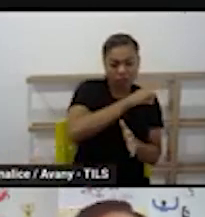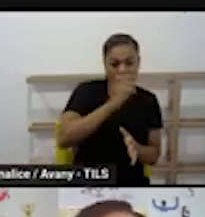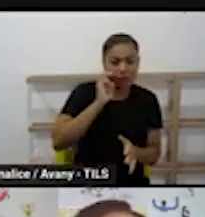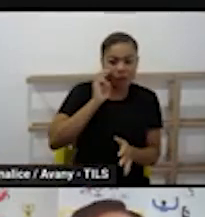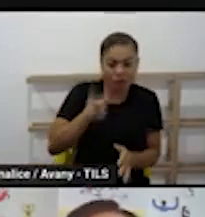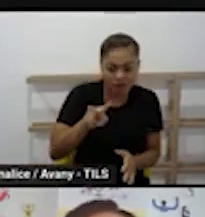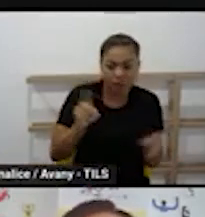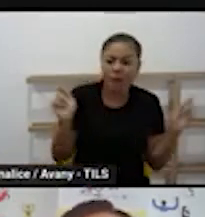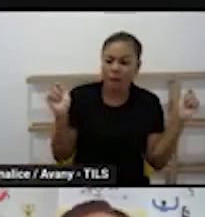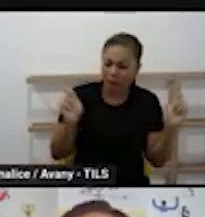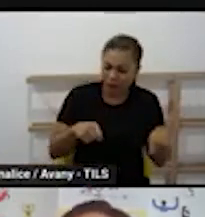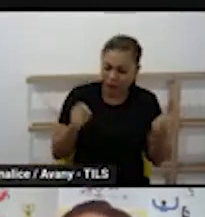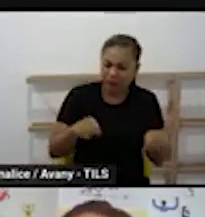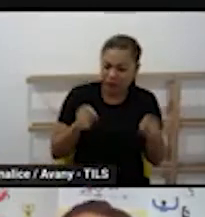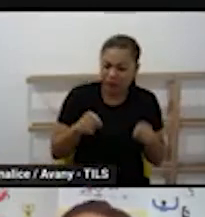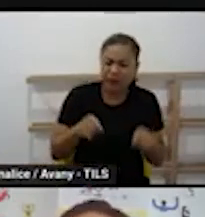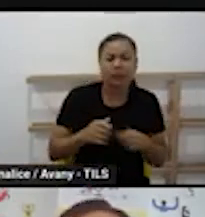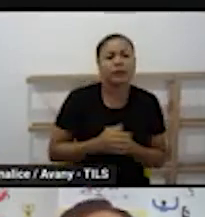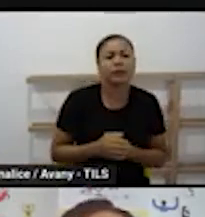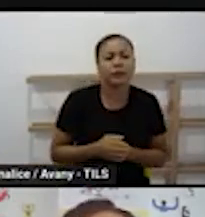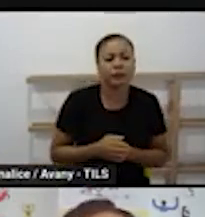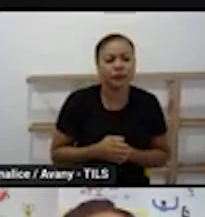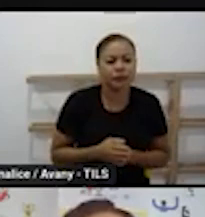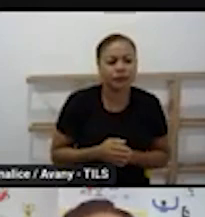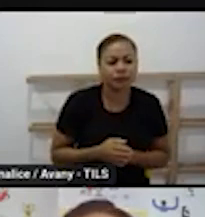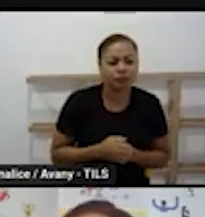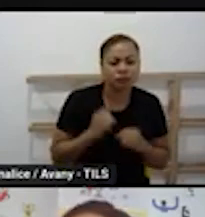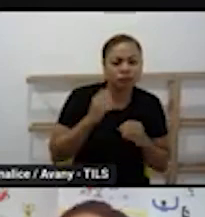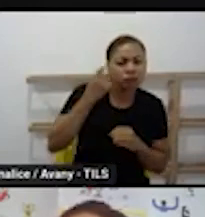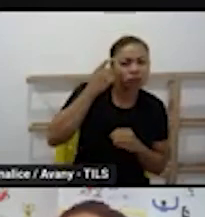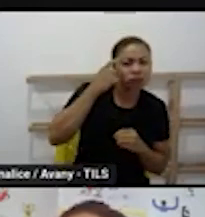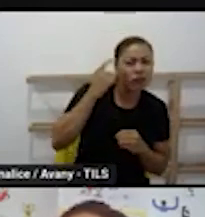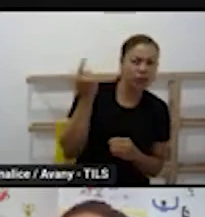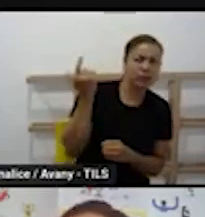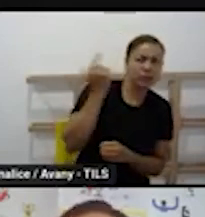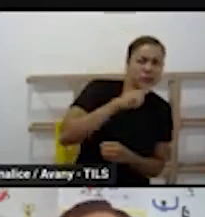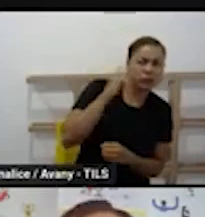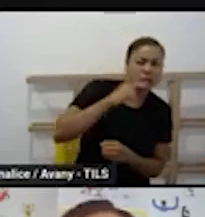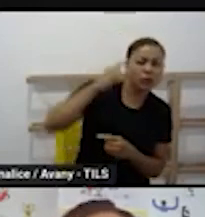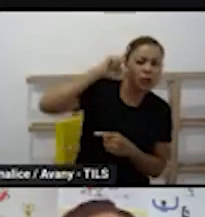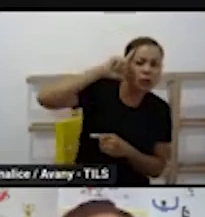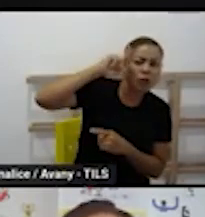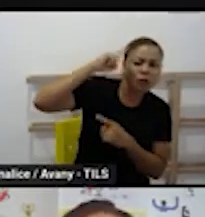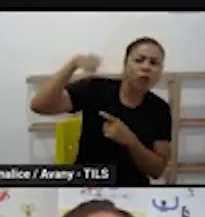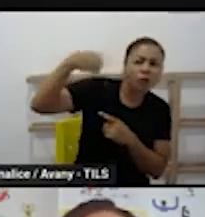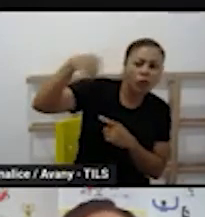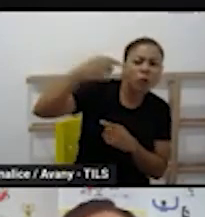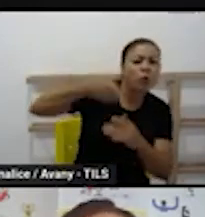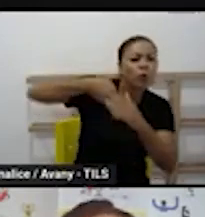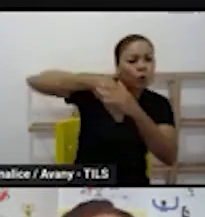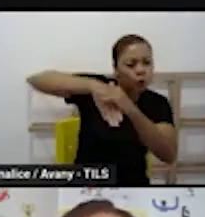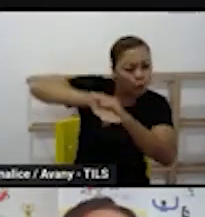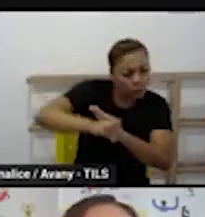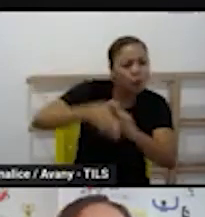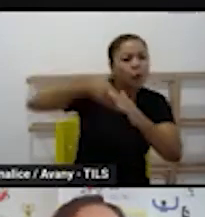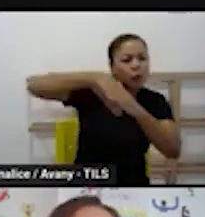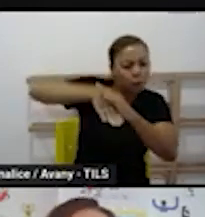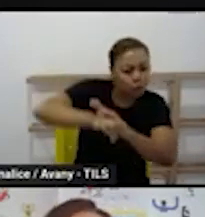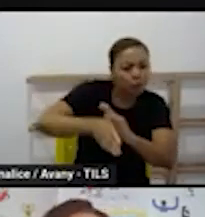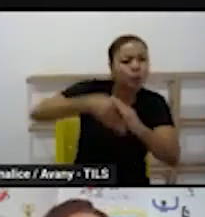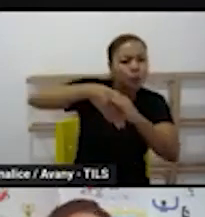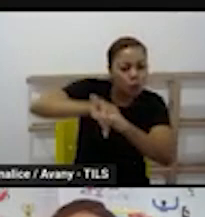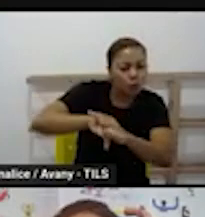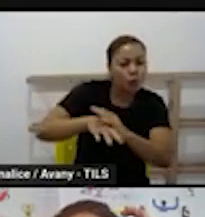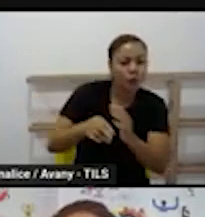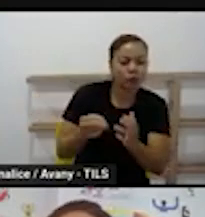acontecer ou antes ou depois. Elas conseguem, pela rotina, elas conseguem essa segurança, essa estabilidade e